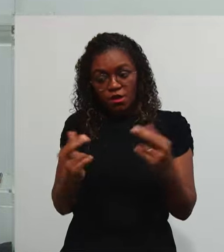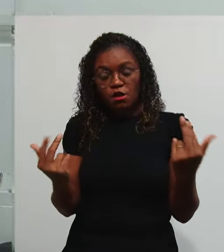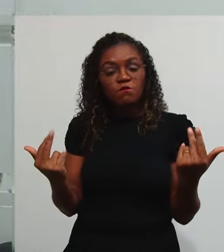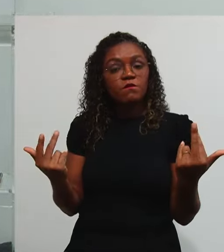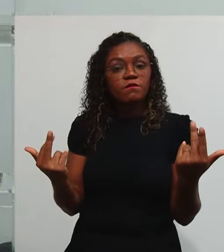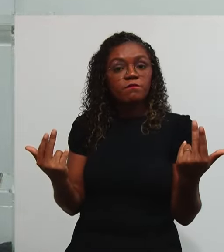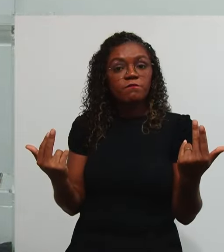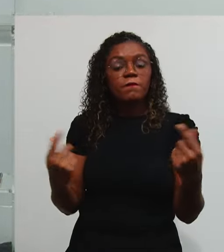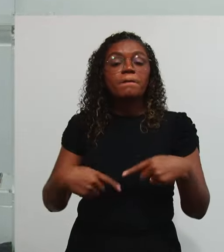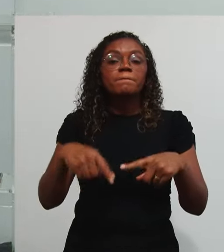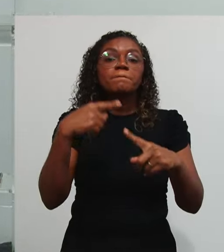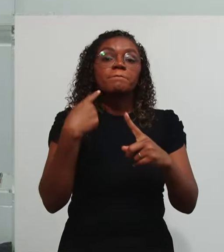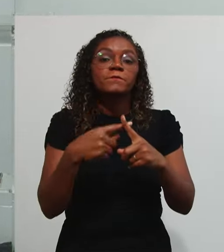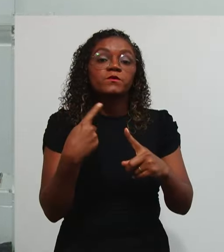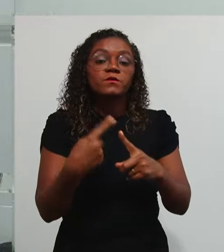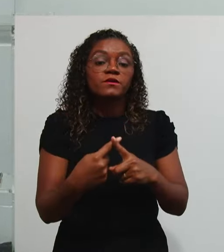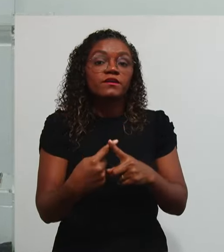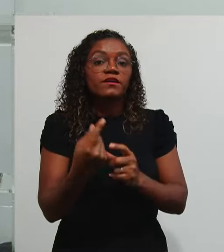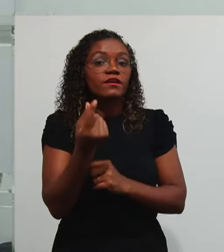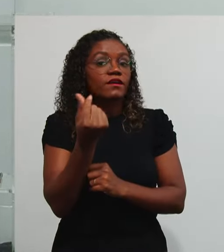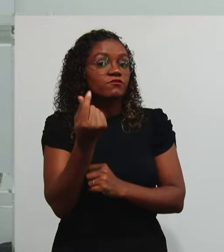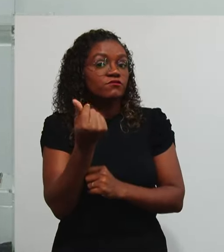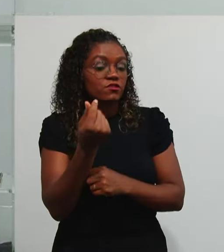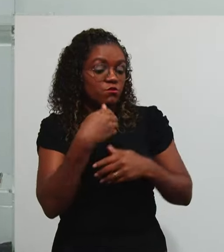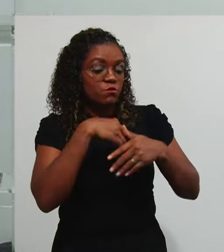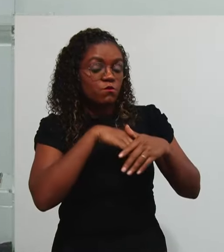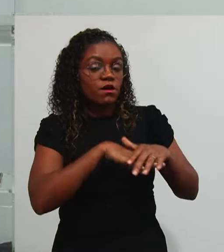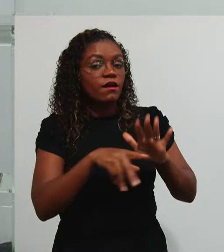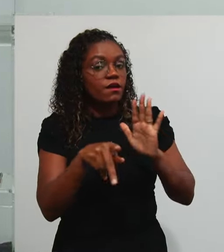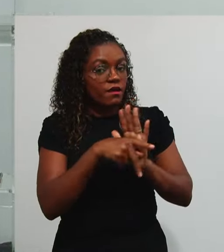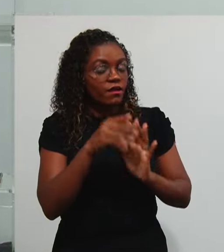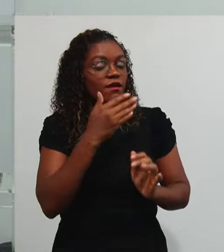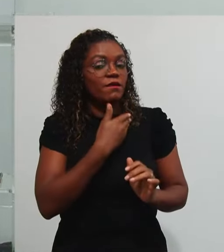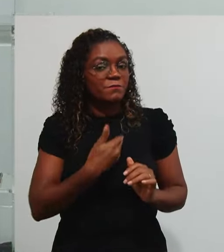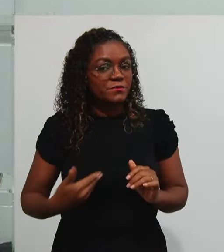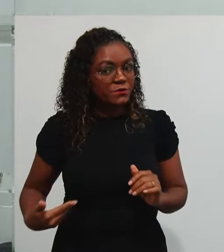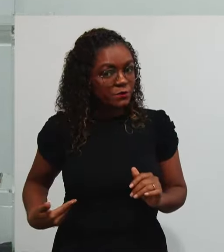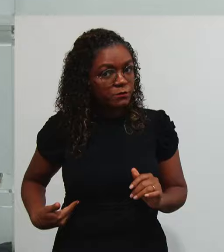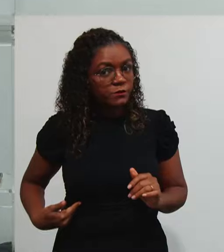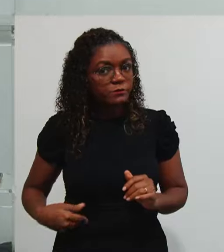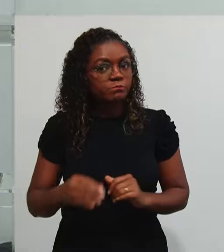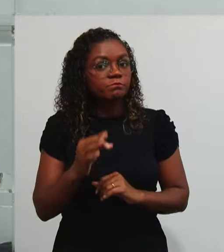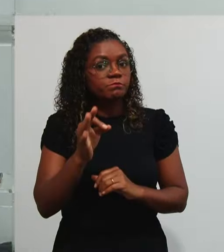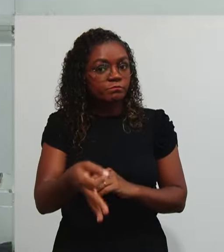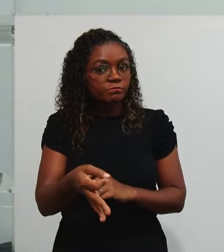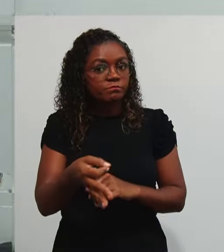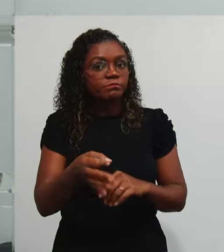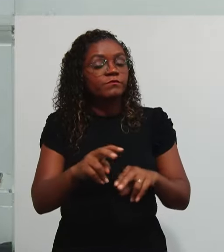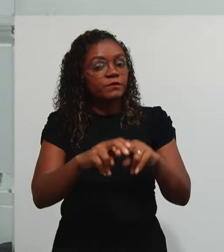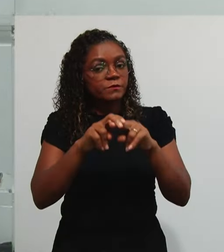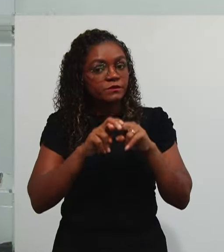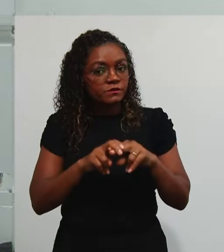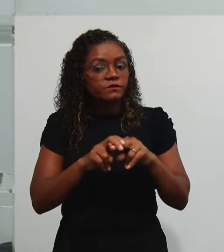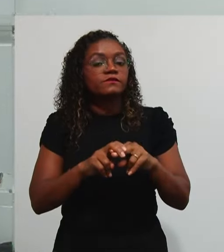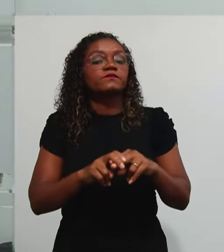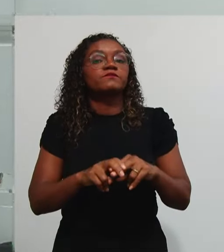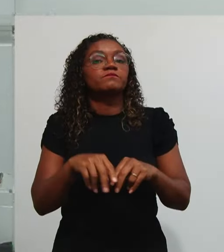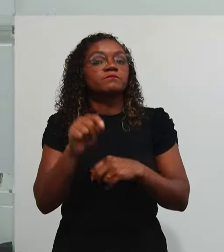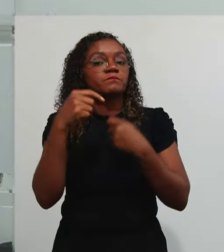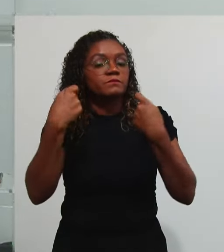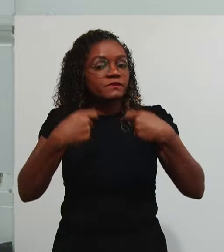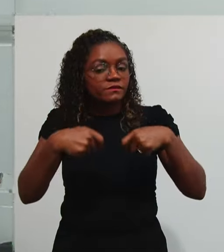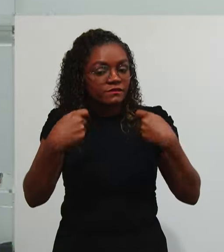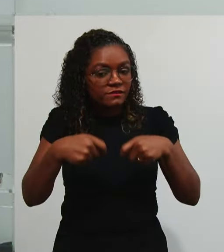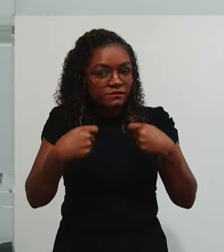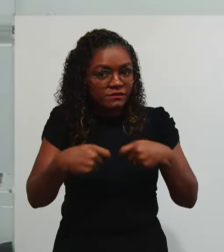Porque ele está Guardando Dinheiro Público Ele está Prestando Serviço Público E para isso Ele